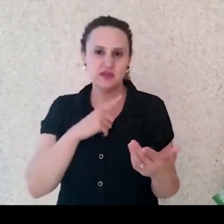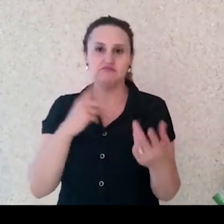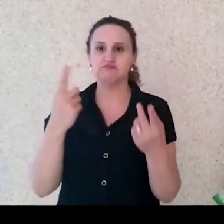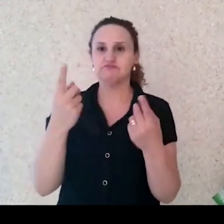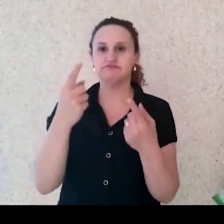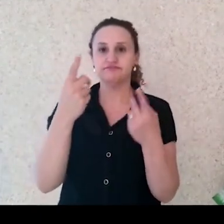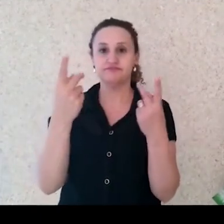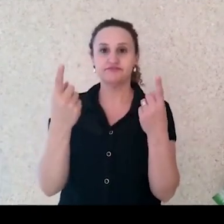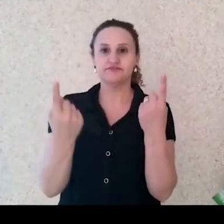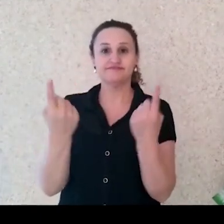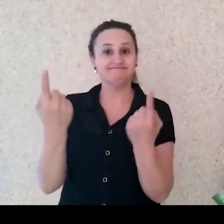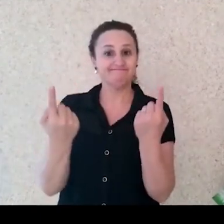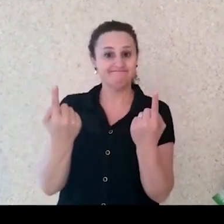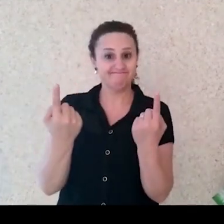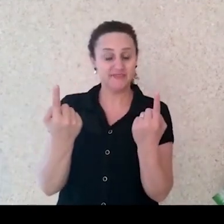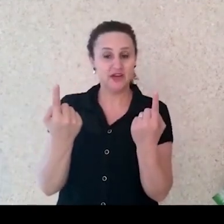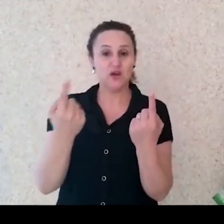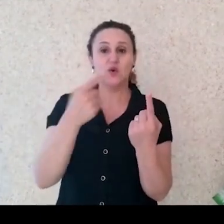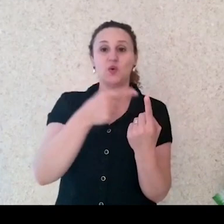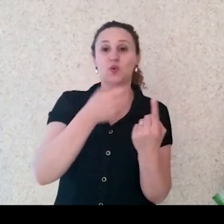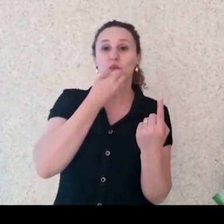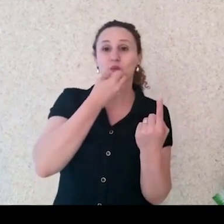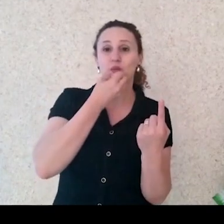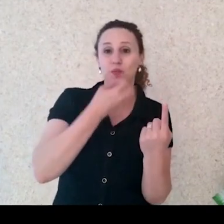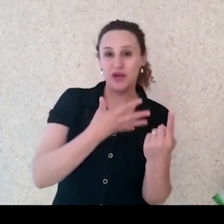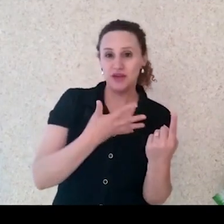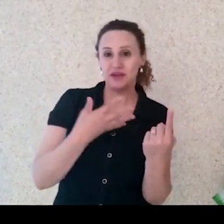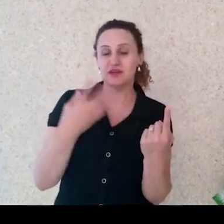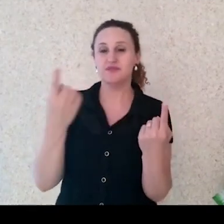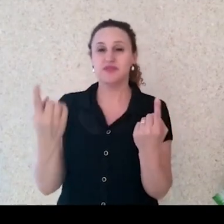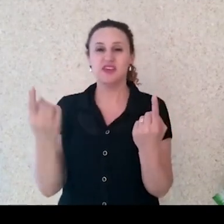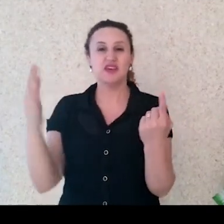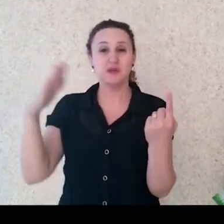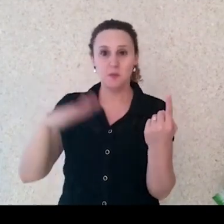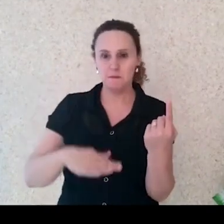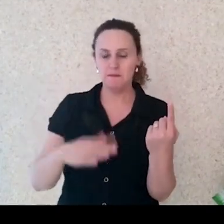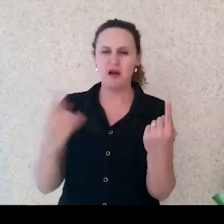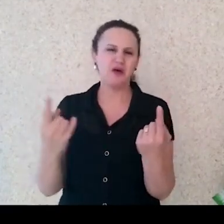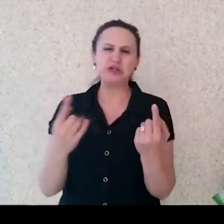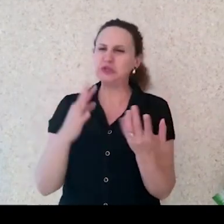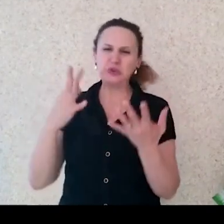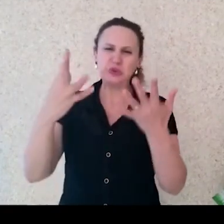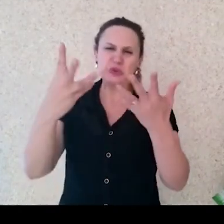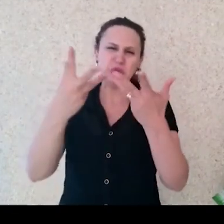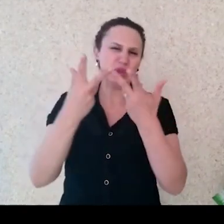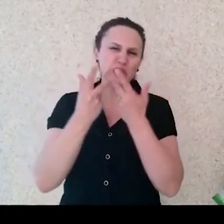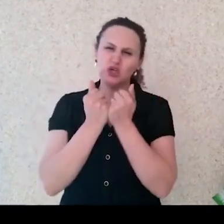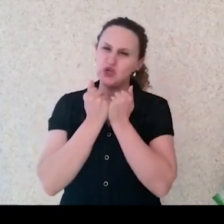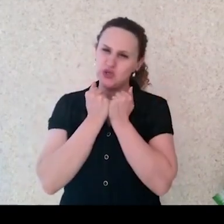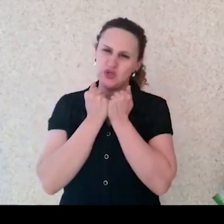Essa jornada do herói, ela vai aparecer em diversas obras, desde Harry Potter até